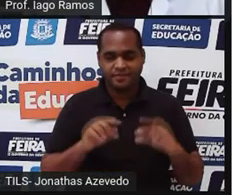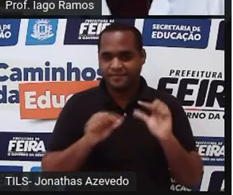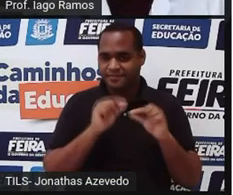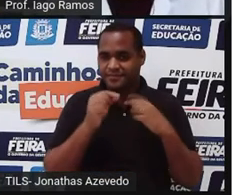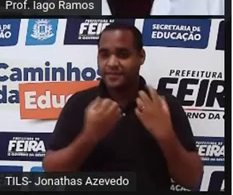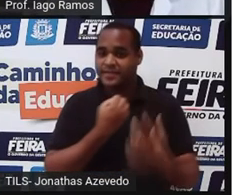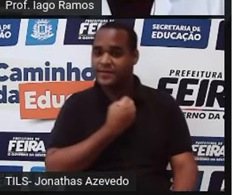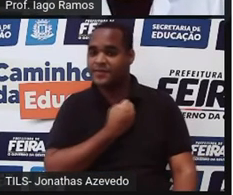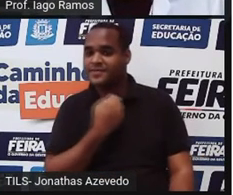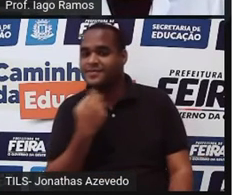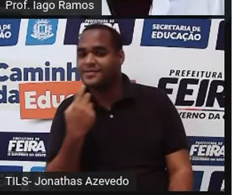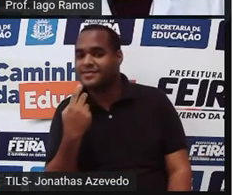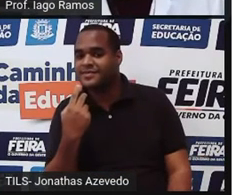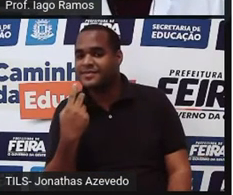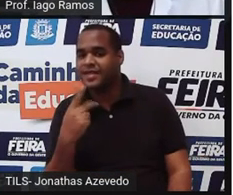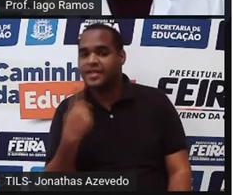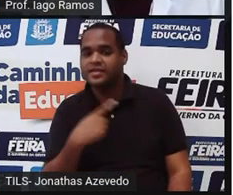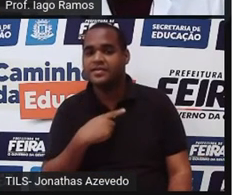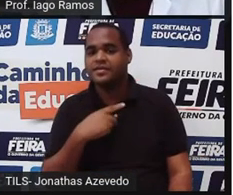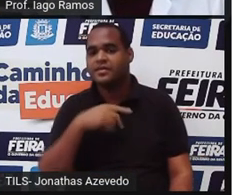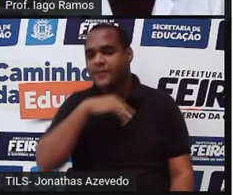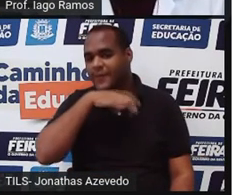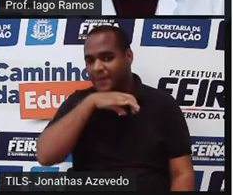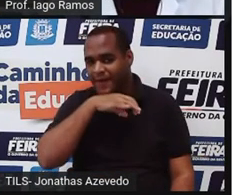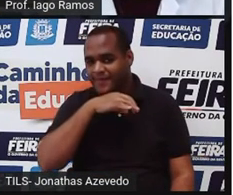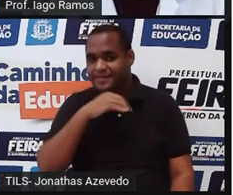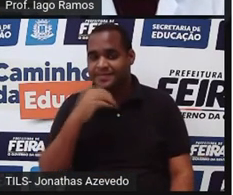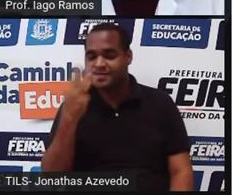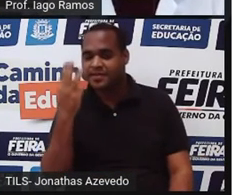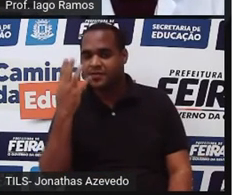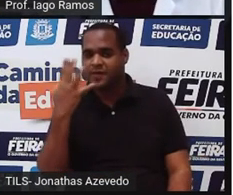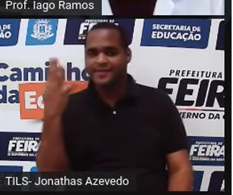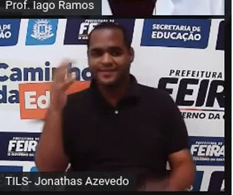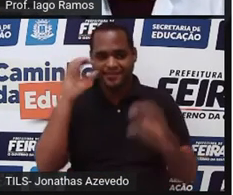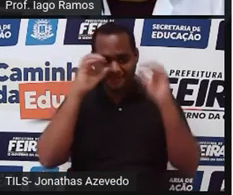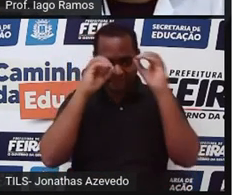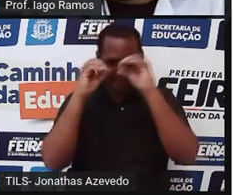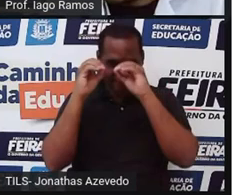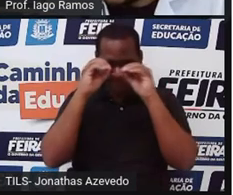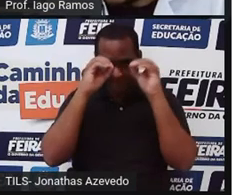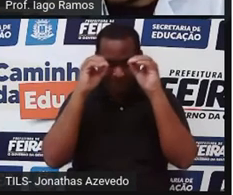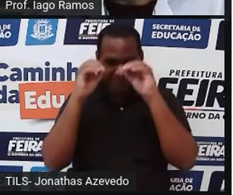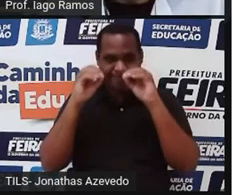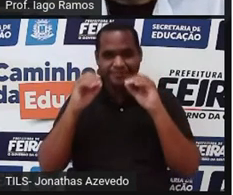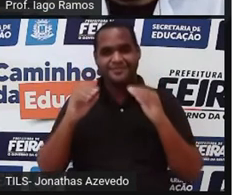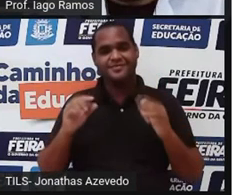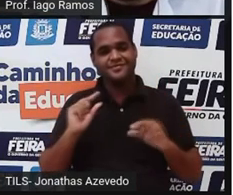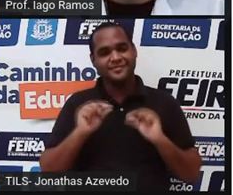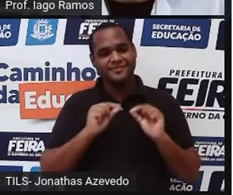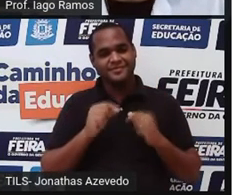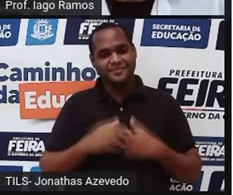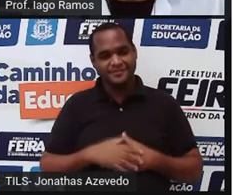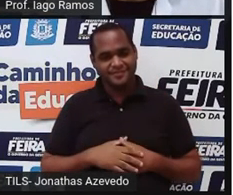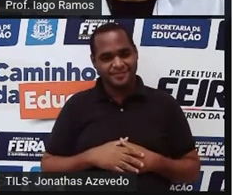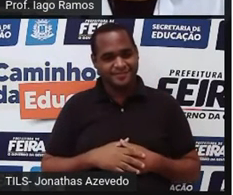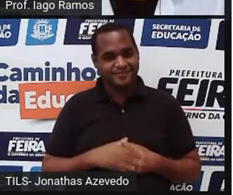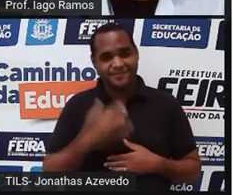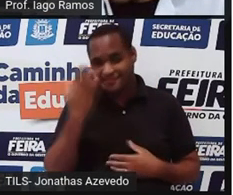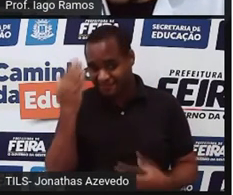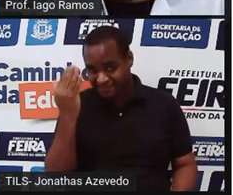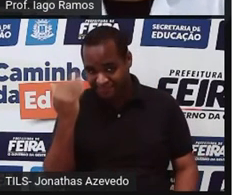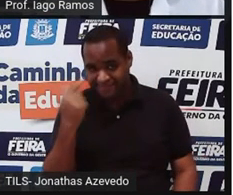Como é o nome desse bichinho que tem entre 3 e 4 olhos? Sabe não?